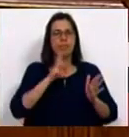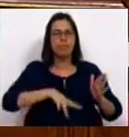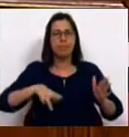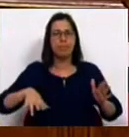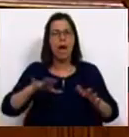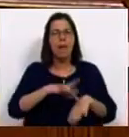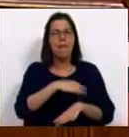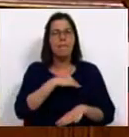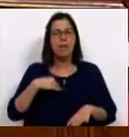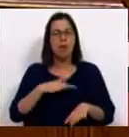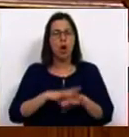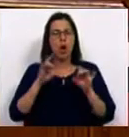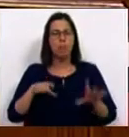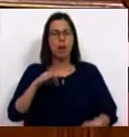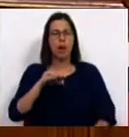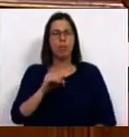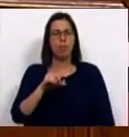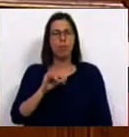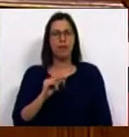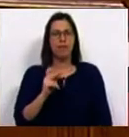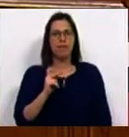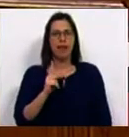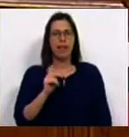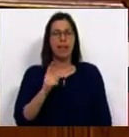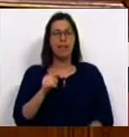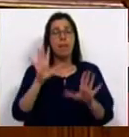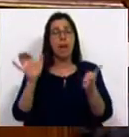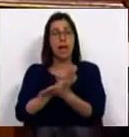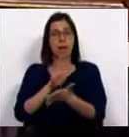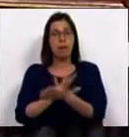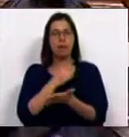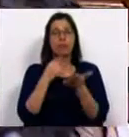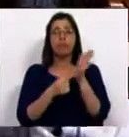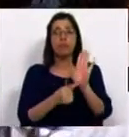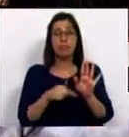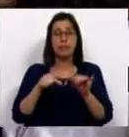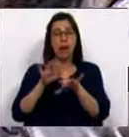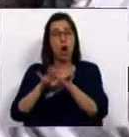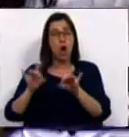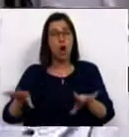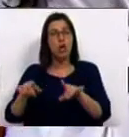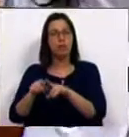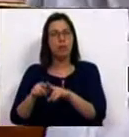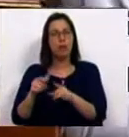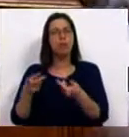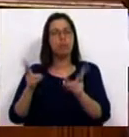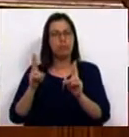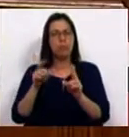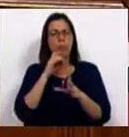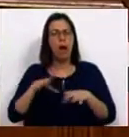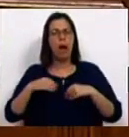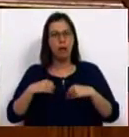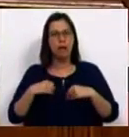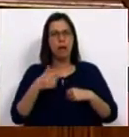de medicina no Hospital Polido Valente. Mas, por outro lado, a imprensa tem dado nota de que este hospital estaria disponível para